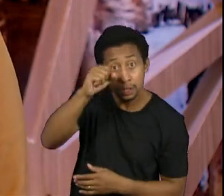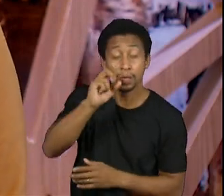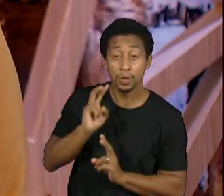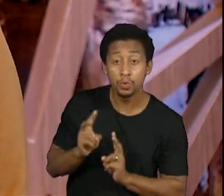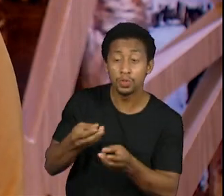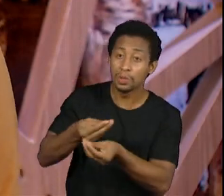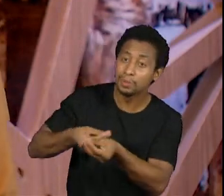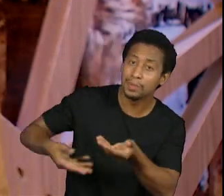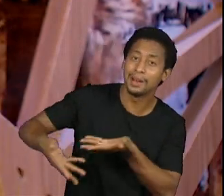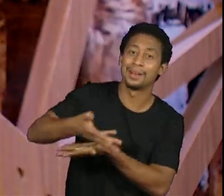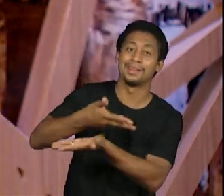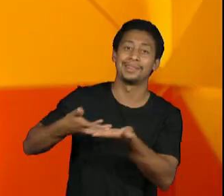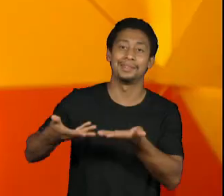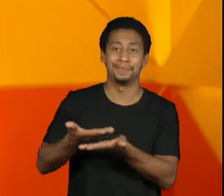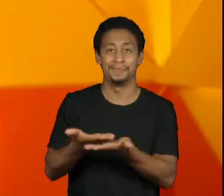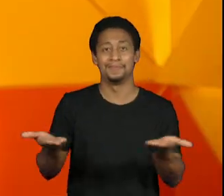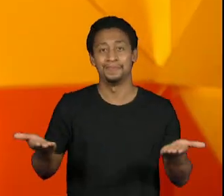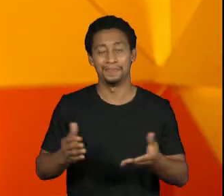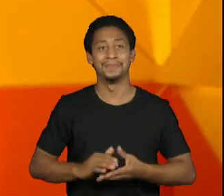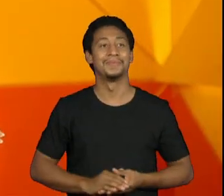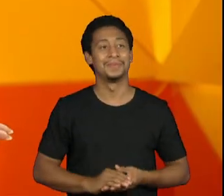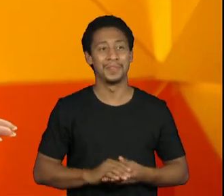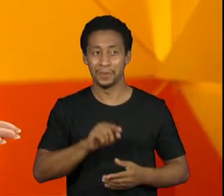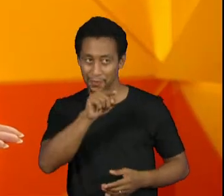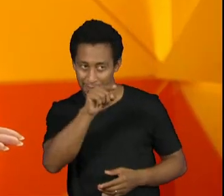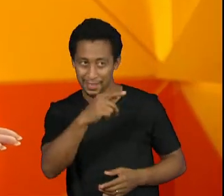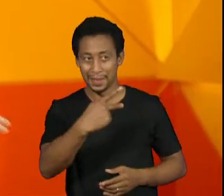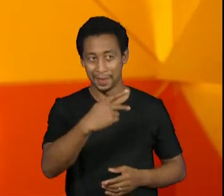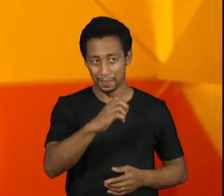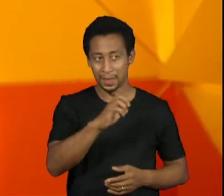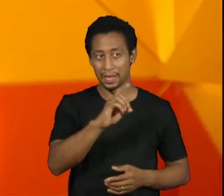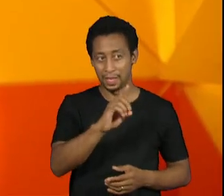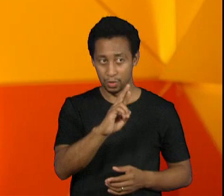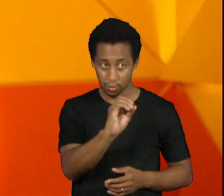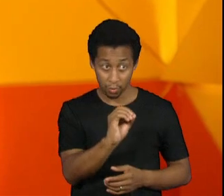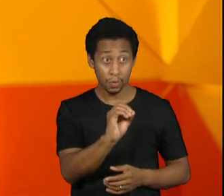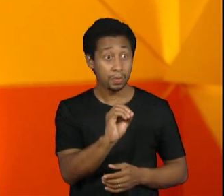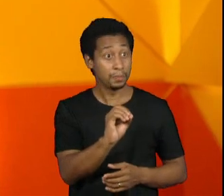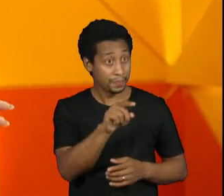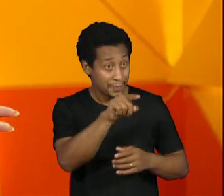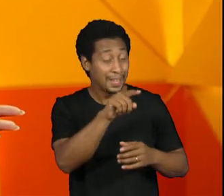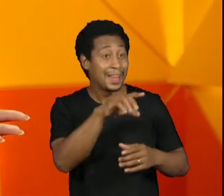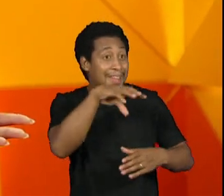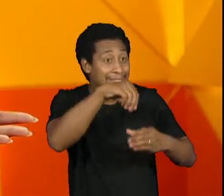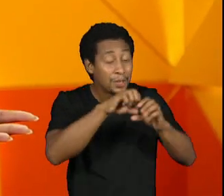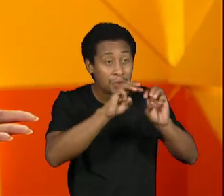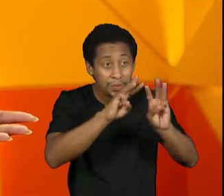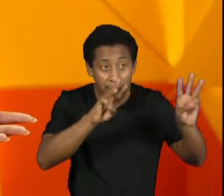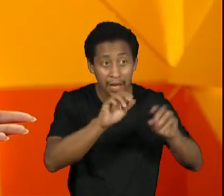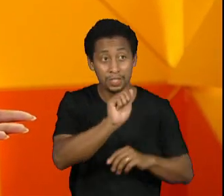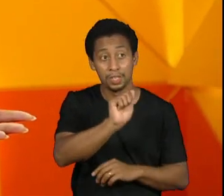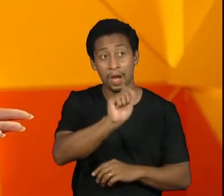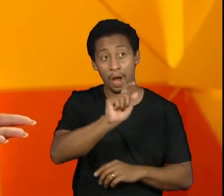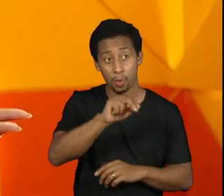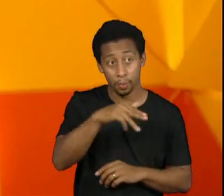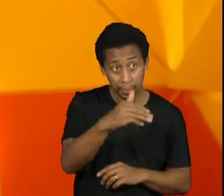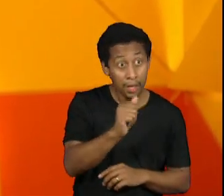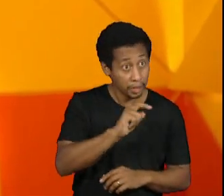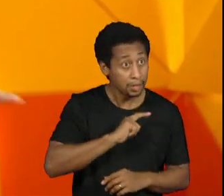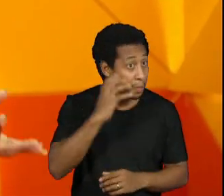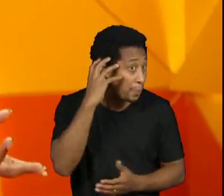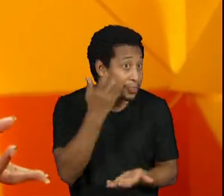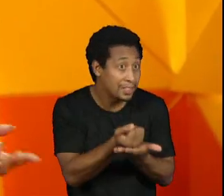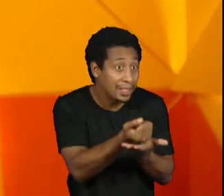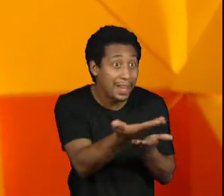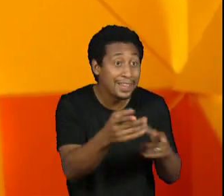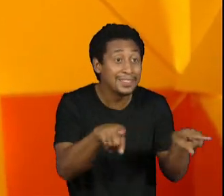aí. Pedro, e vocês lá no Alma têm um podcast, né? E aí eu queria que você falasse um pouco pras pessoas que estão assistindo pra gente, porque nem